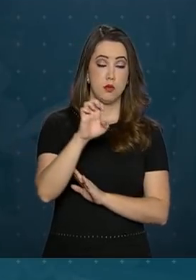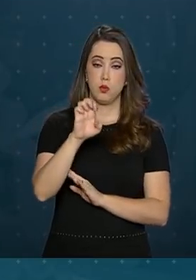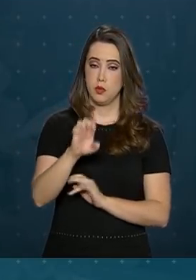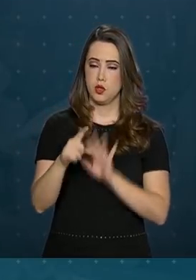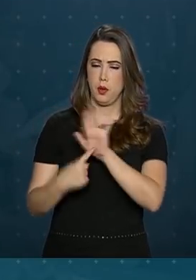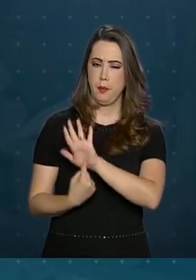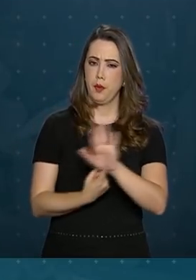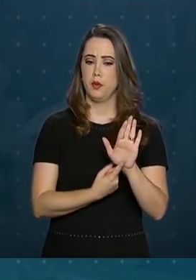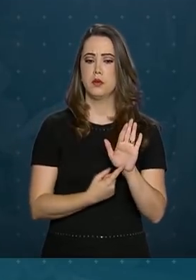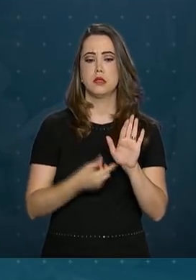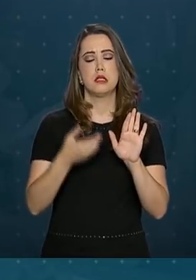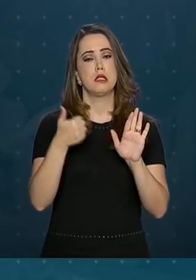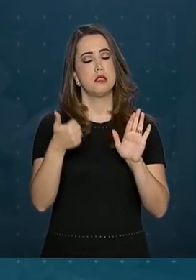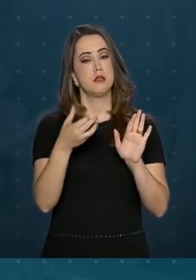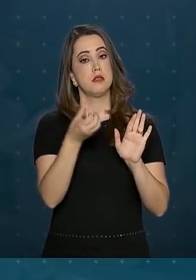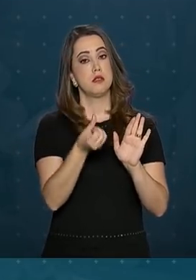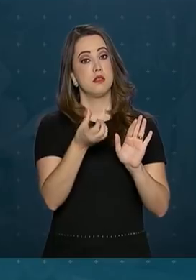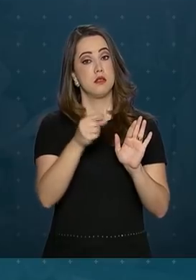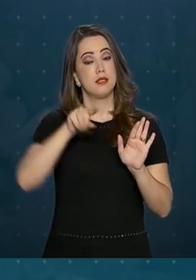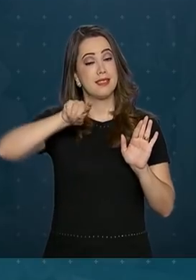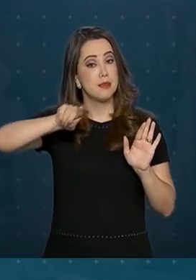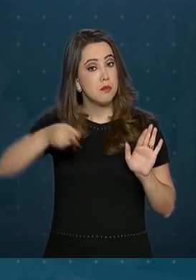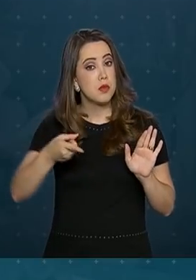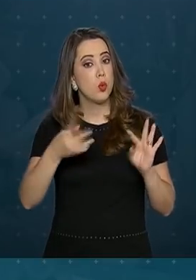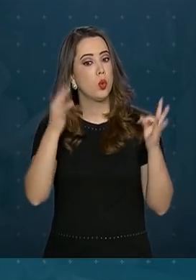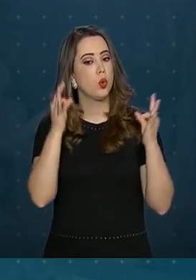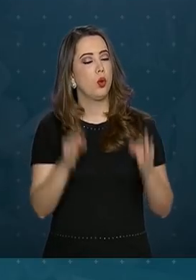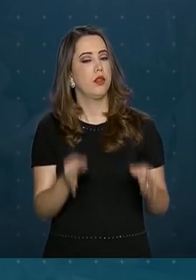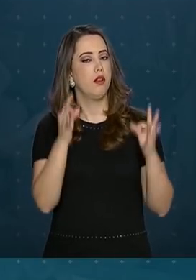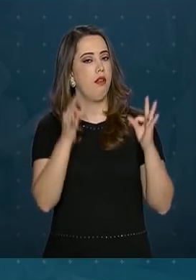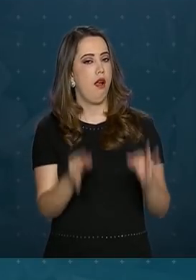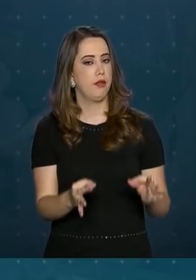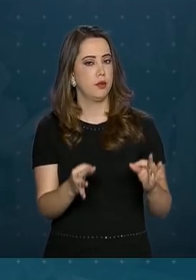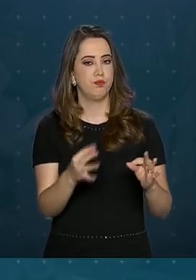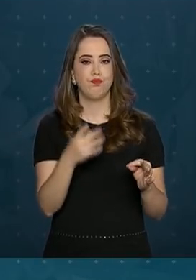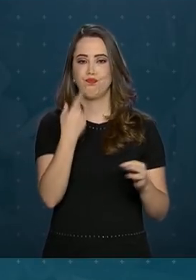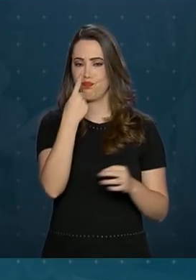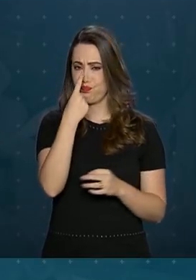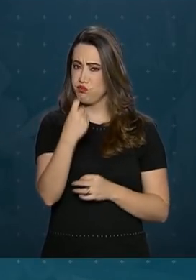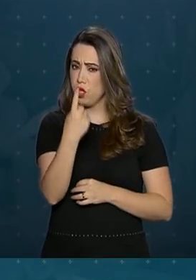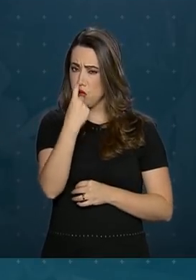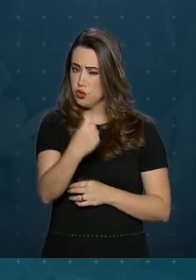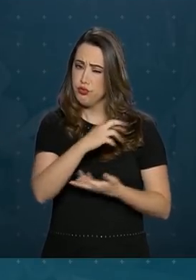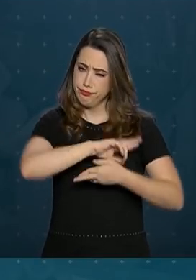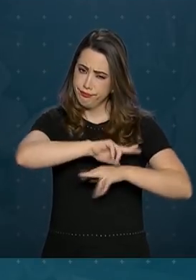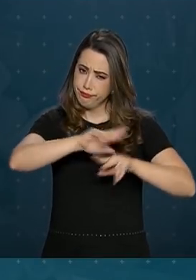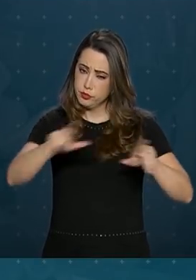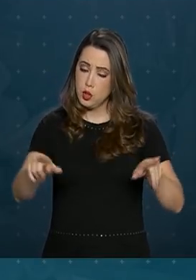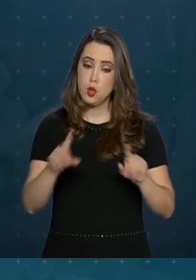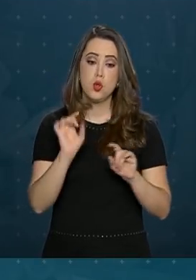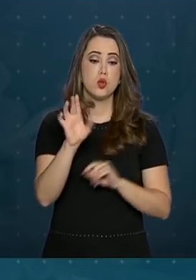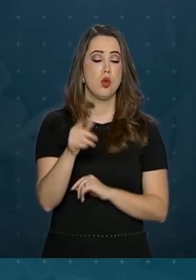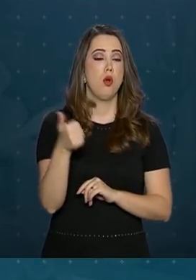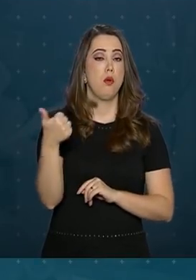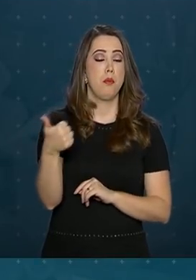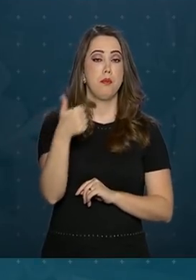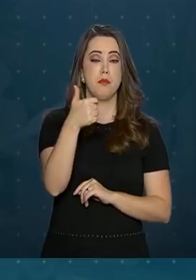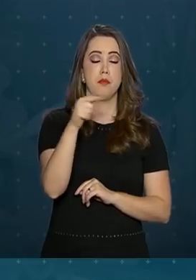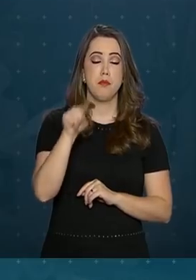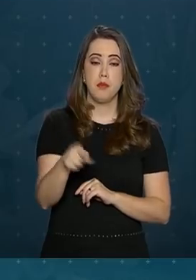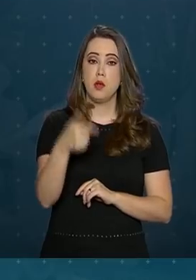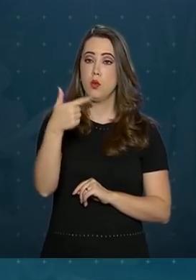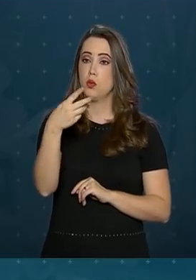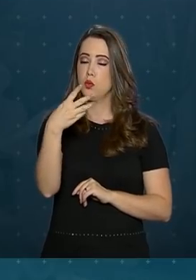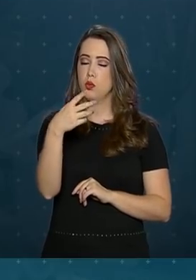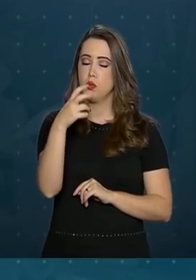mil toneladas de resíduos por dia. Apenas 1.254 municípios declararam